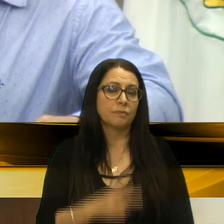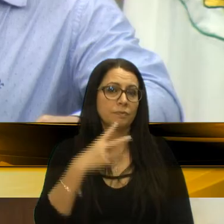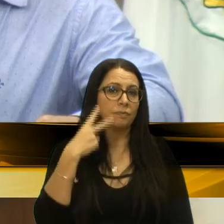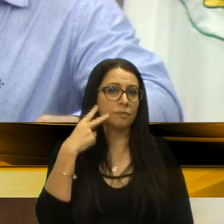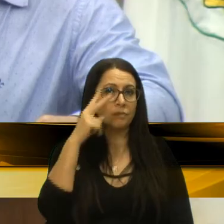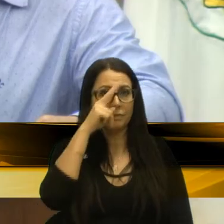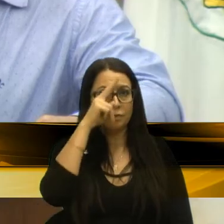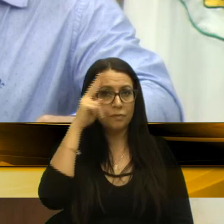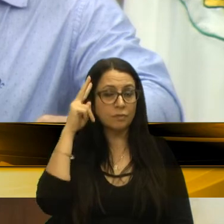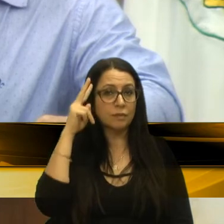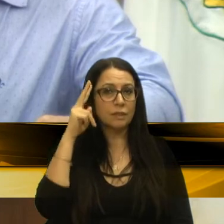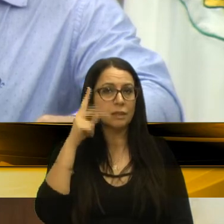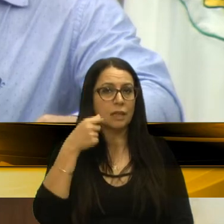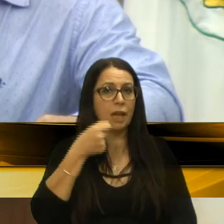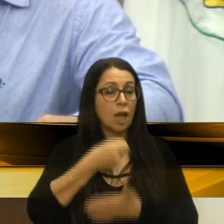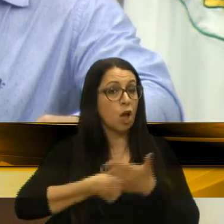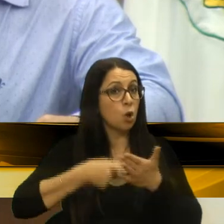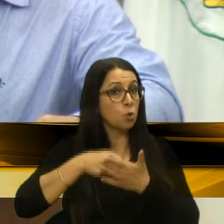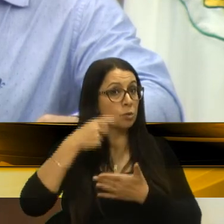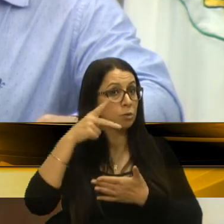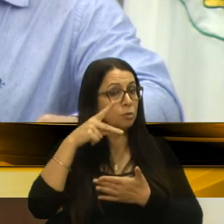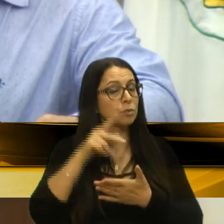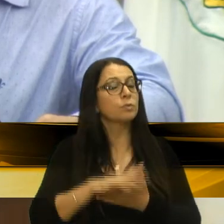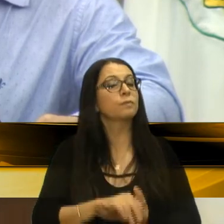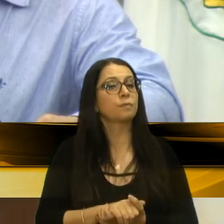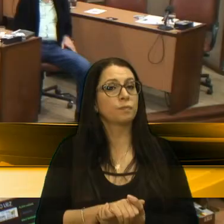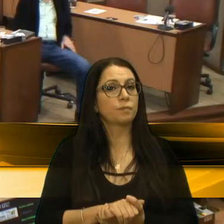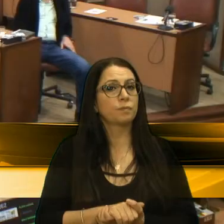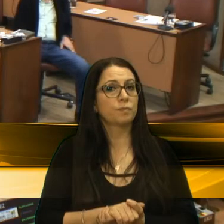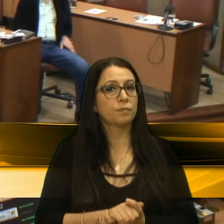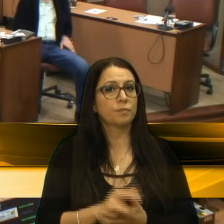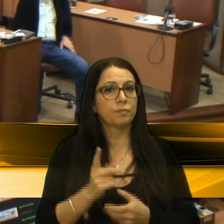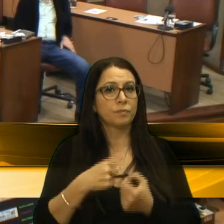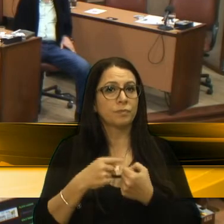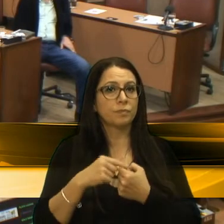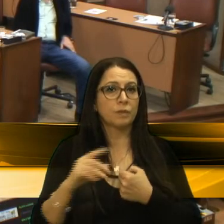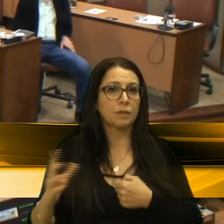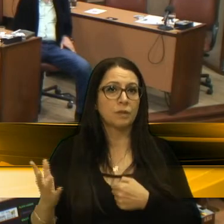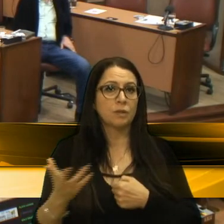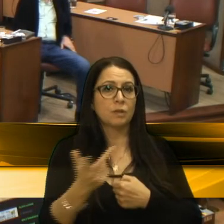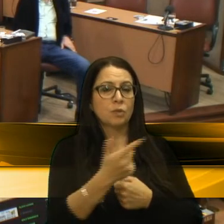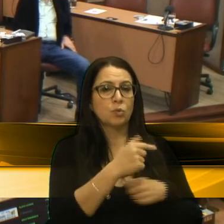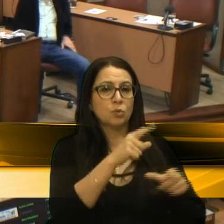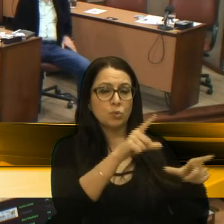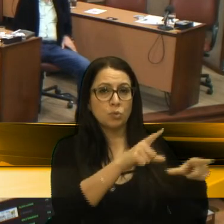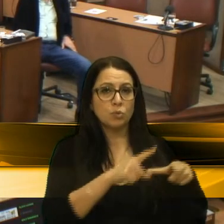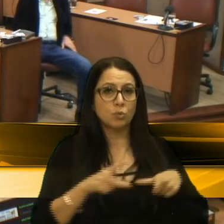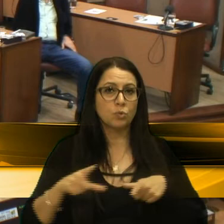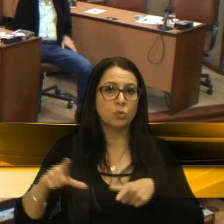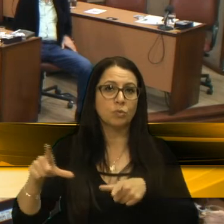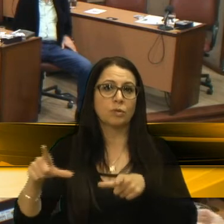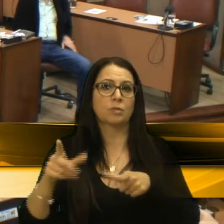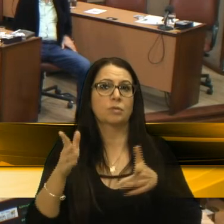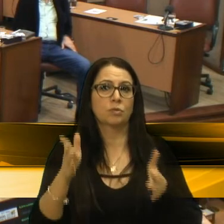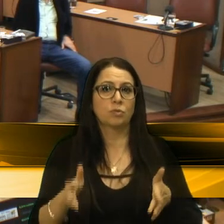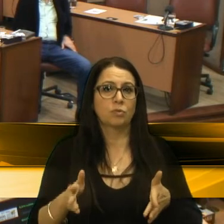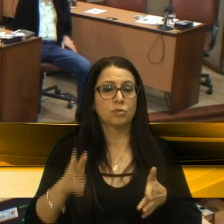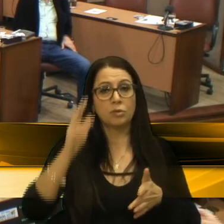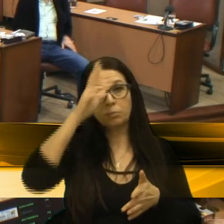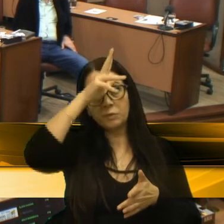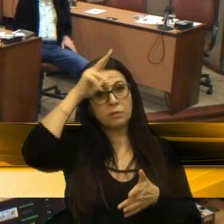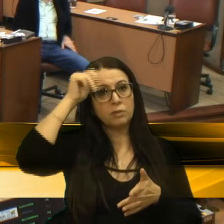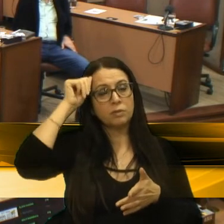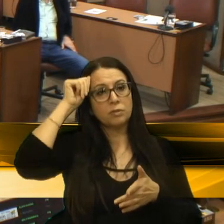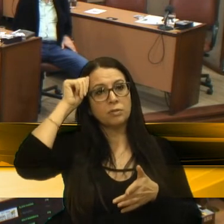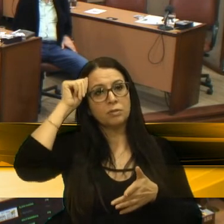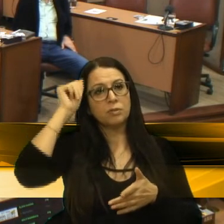essa sua luta é uma luta do município em todos os locais que a atual prefeitura, atual